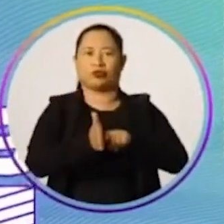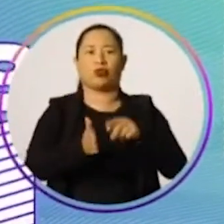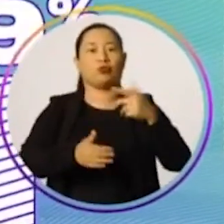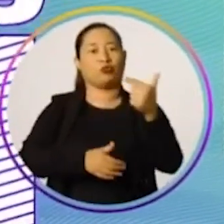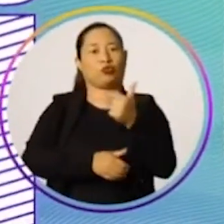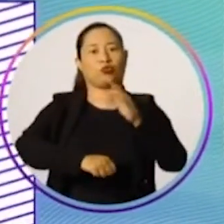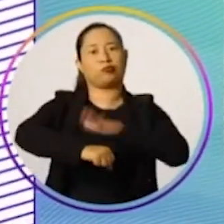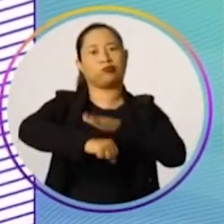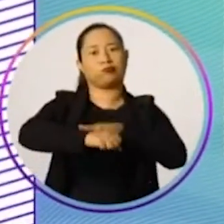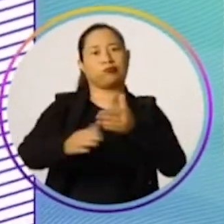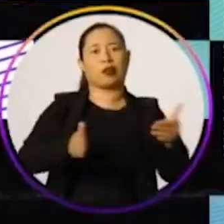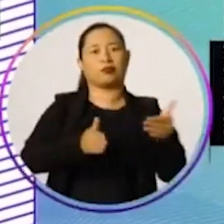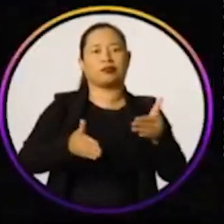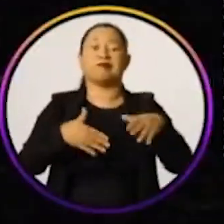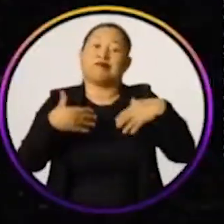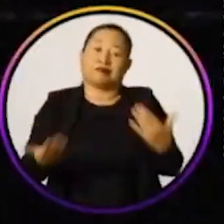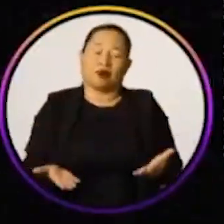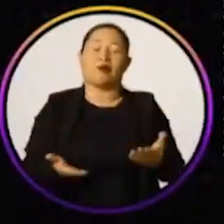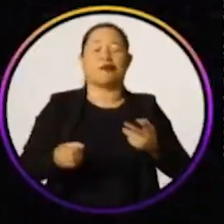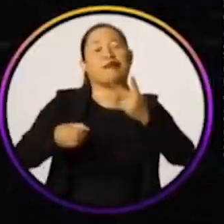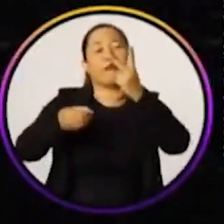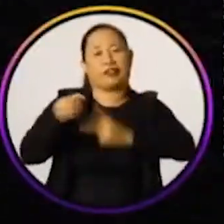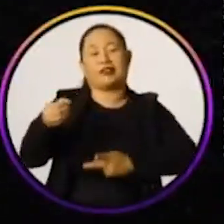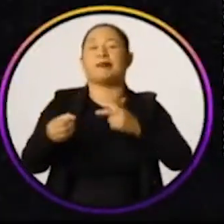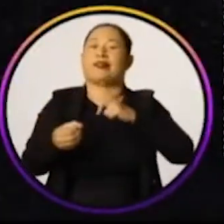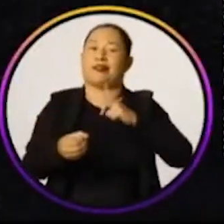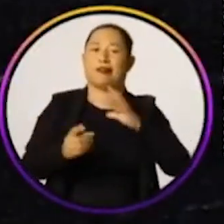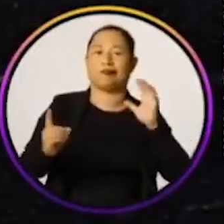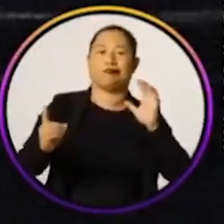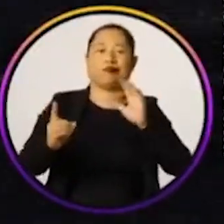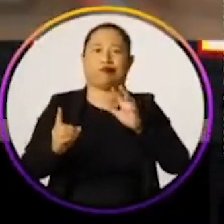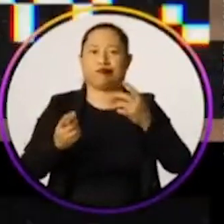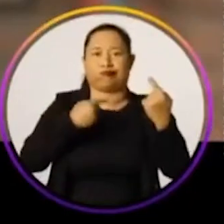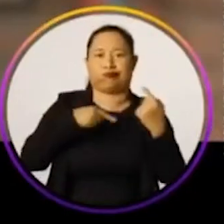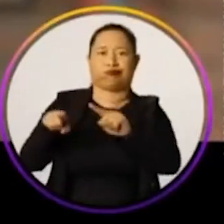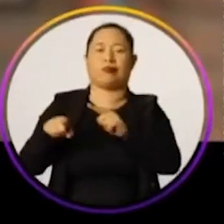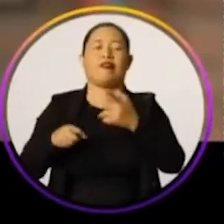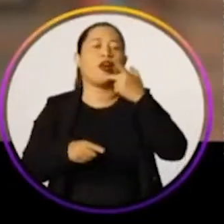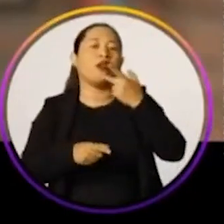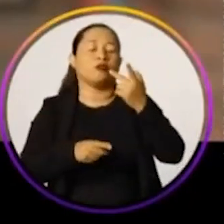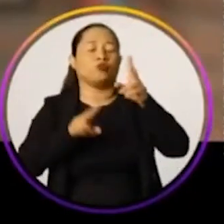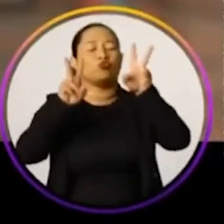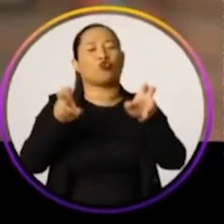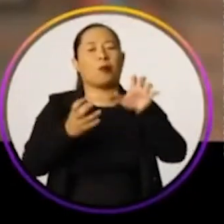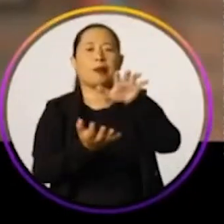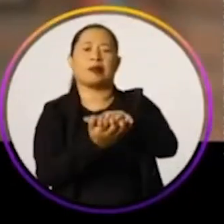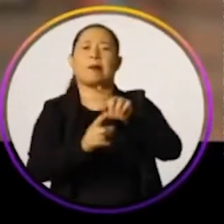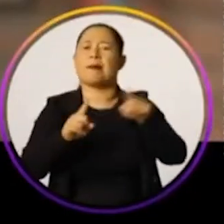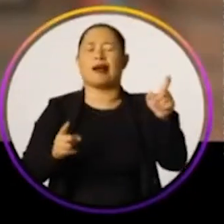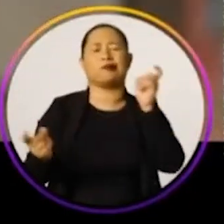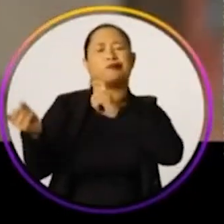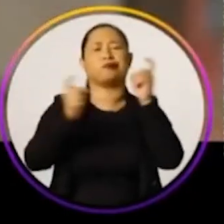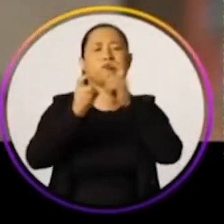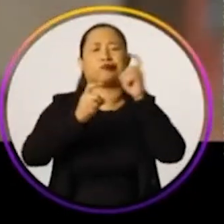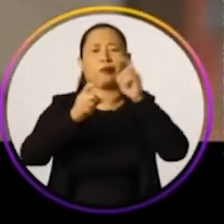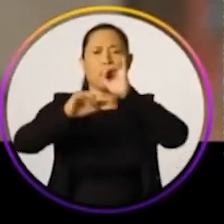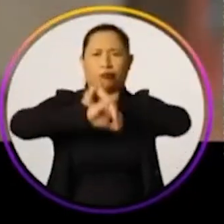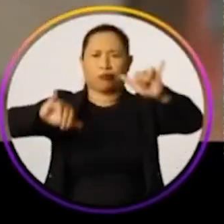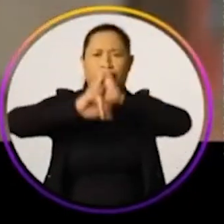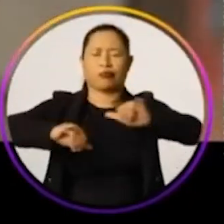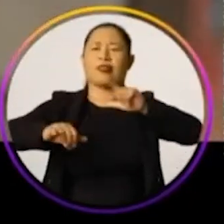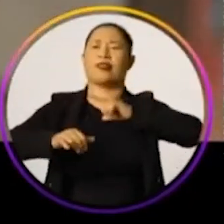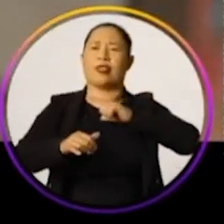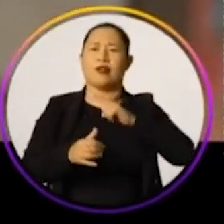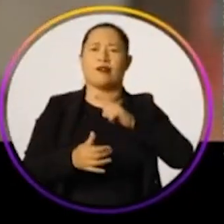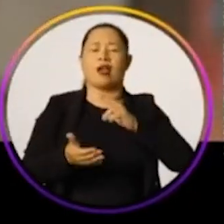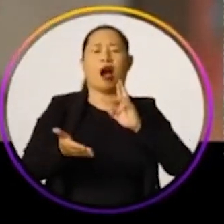Por isso, ela se tornou vítima de ataques, uma campanha suja que busca estimular a desinformação. Eu gostaria de estar aqui falando sobre Pernambuco. Mas é tanta mentira